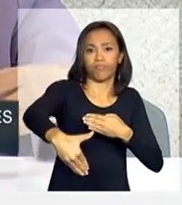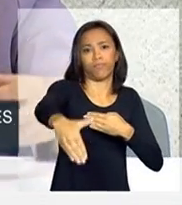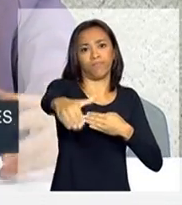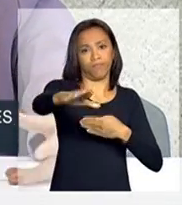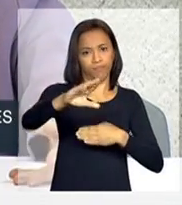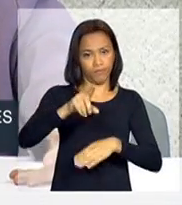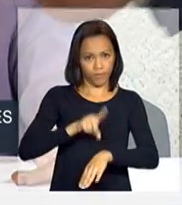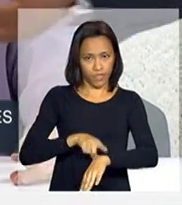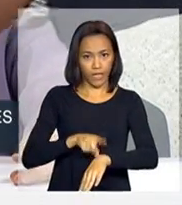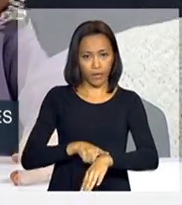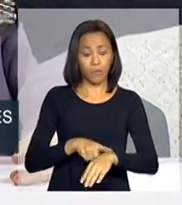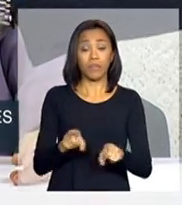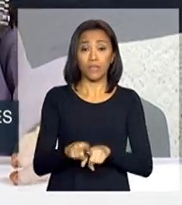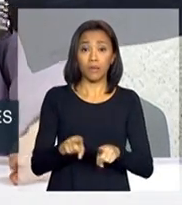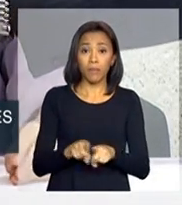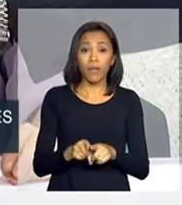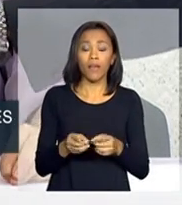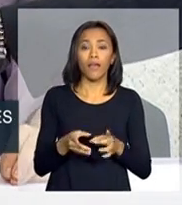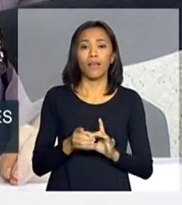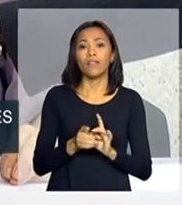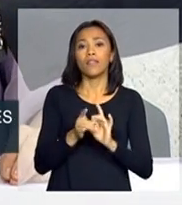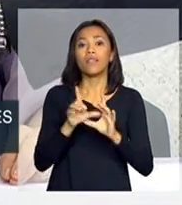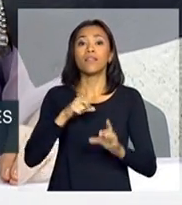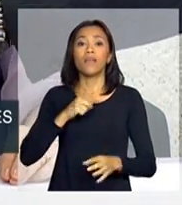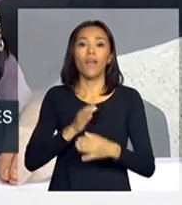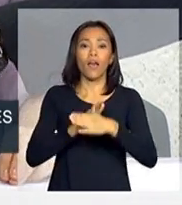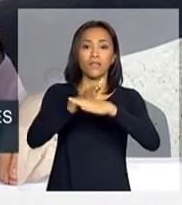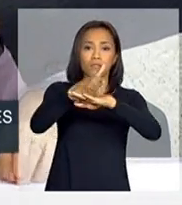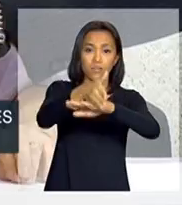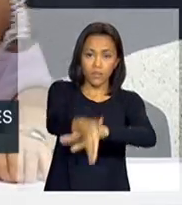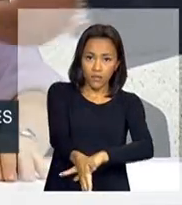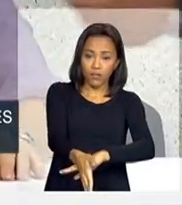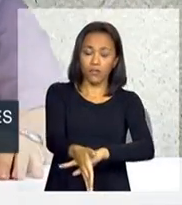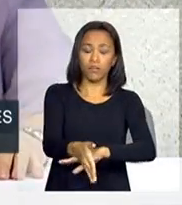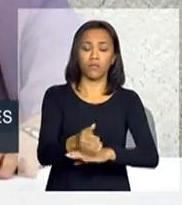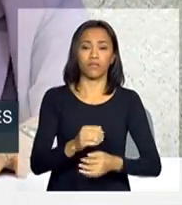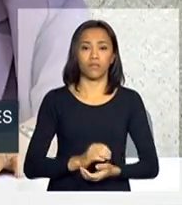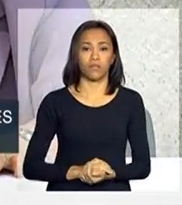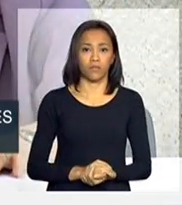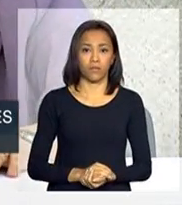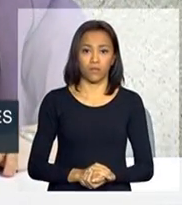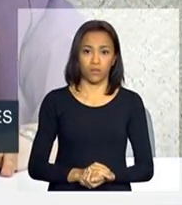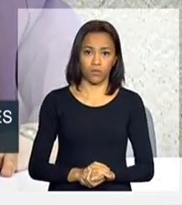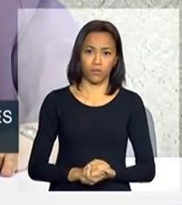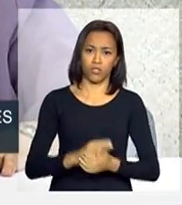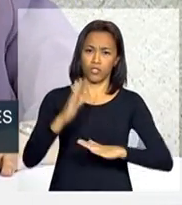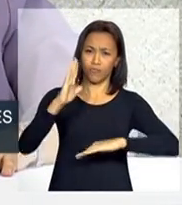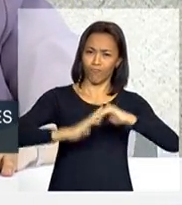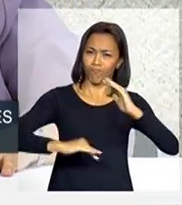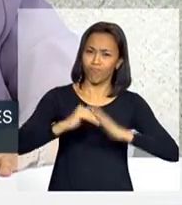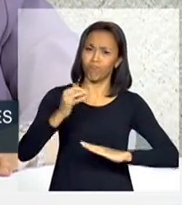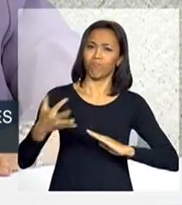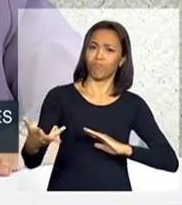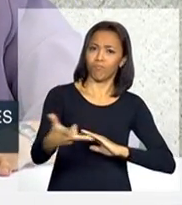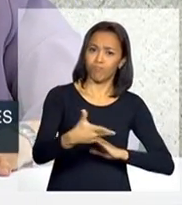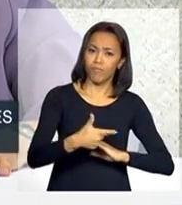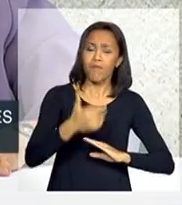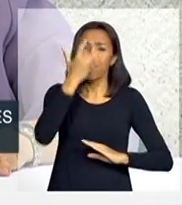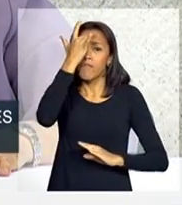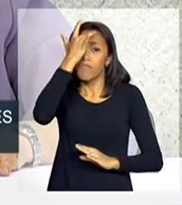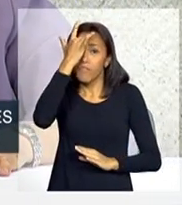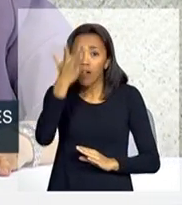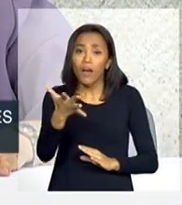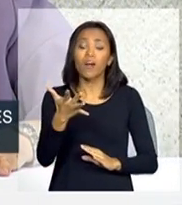acesso mais especificado, acesso mais qualificado e mais fácil